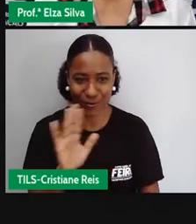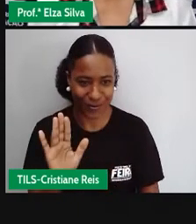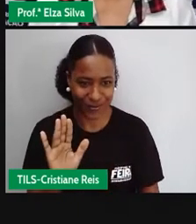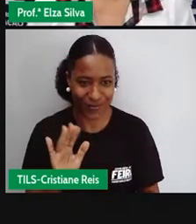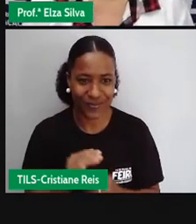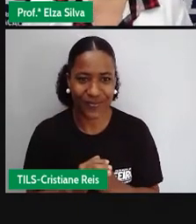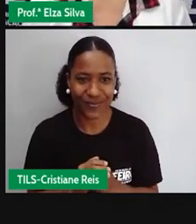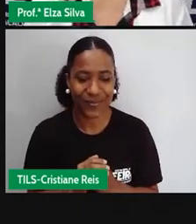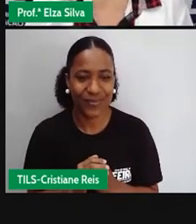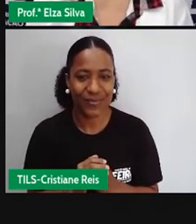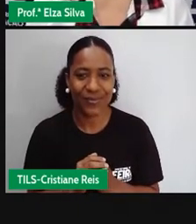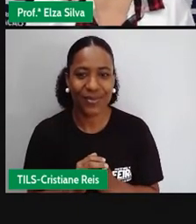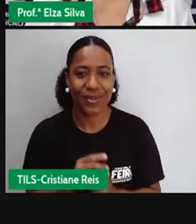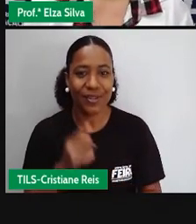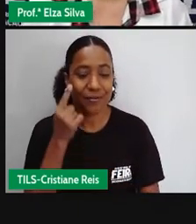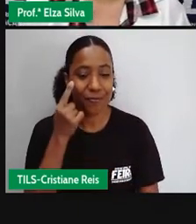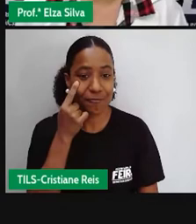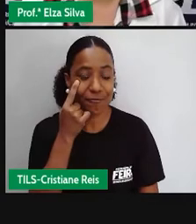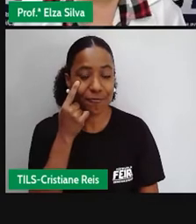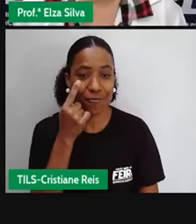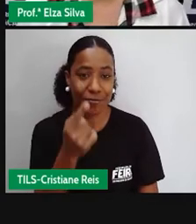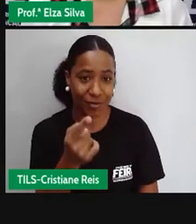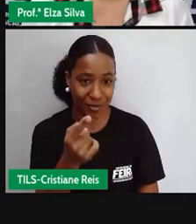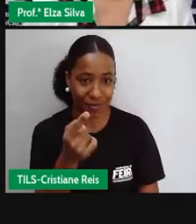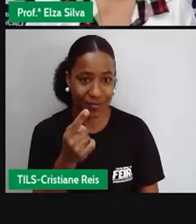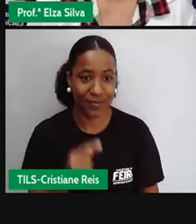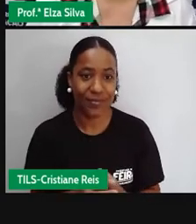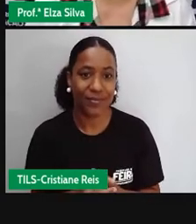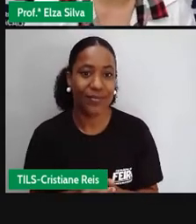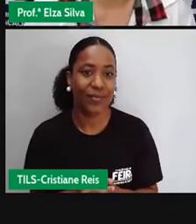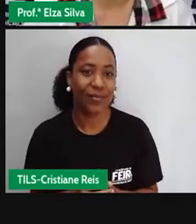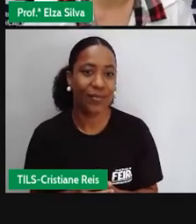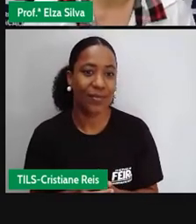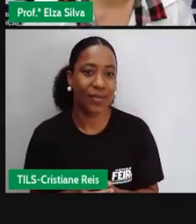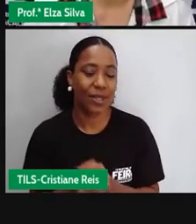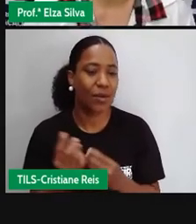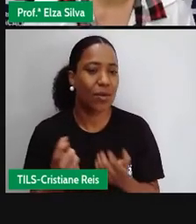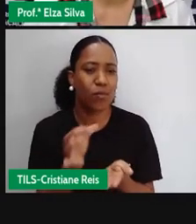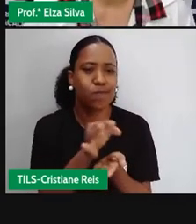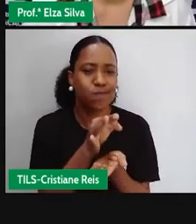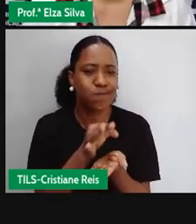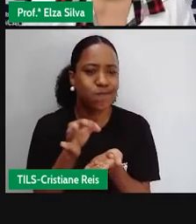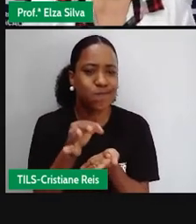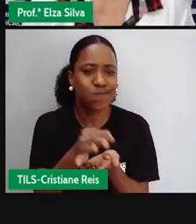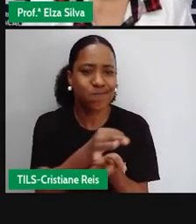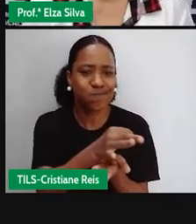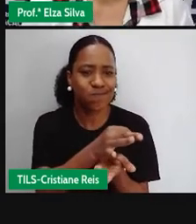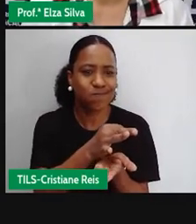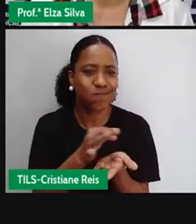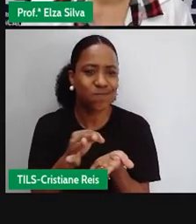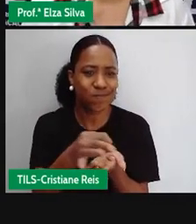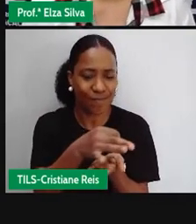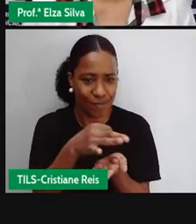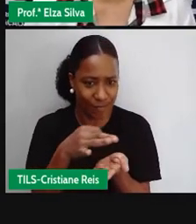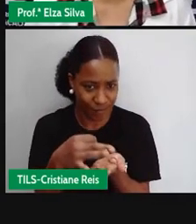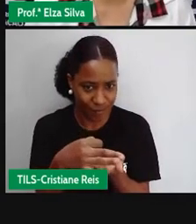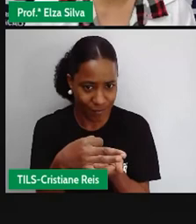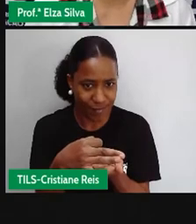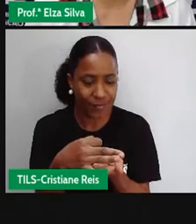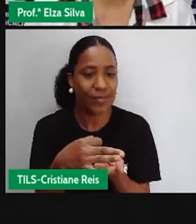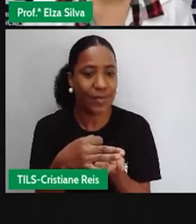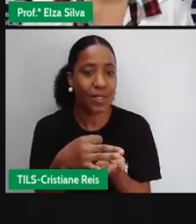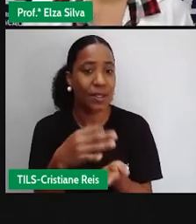Vamos conhecer também as moedas American Coins. Nós temos moedas de